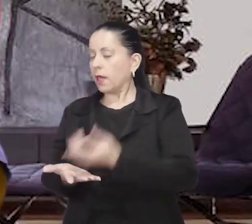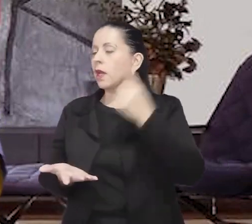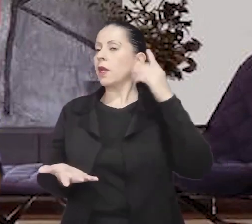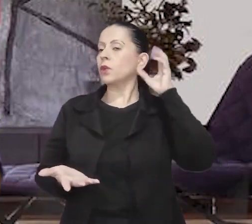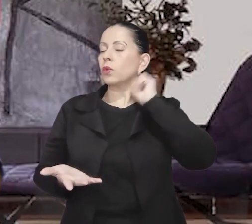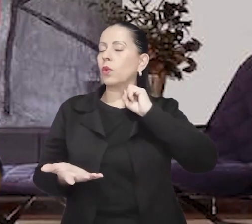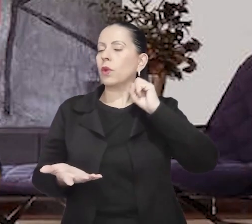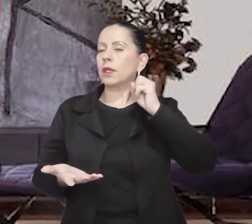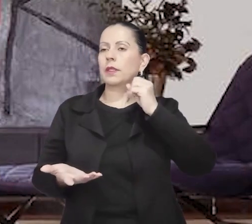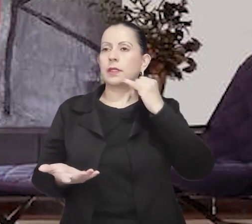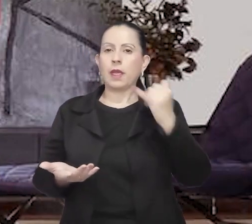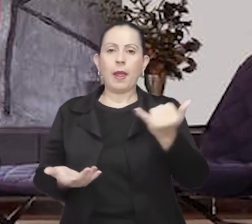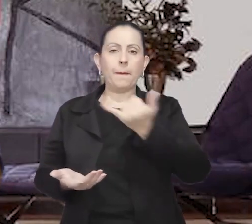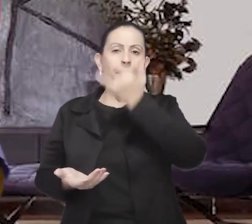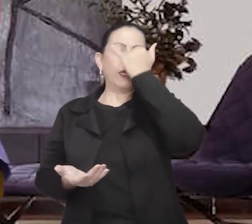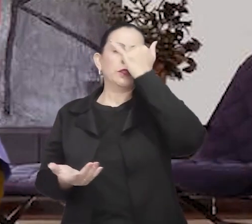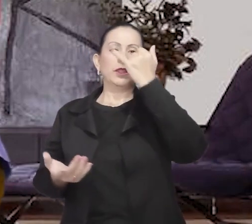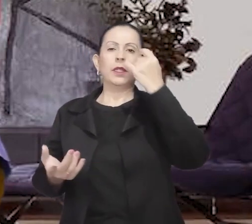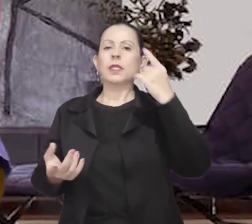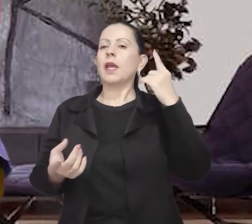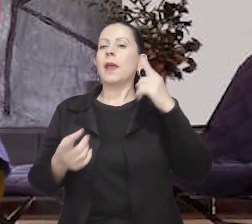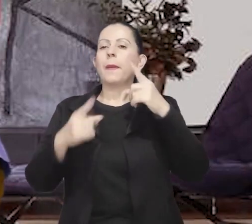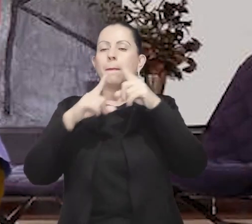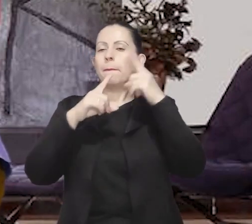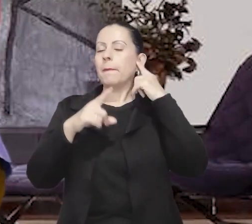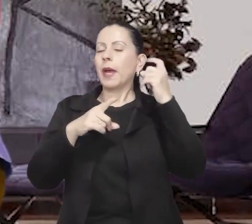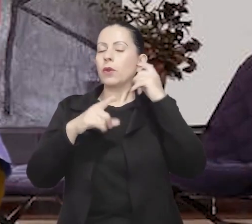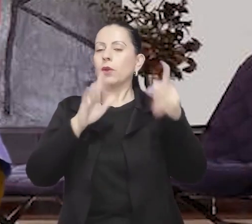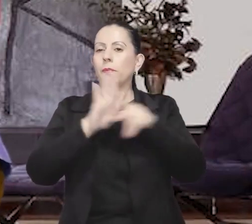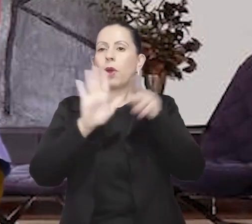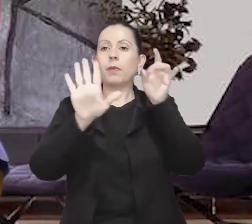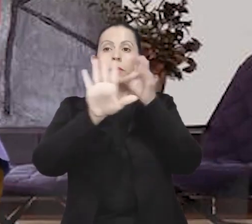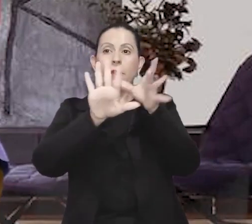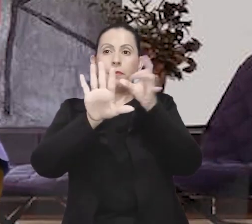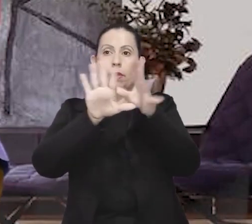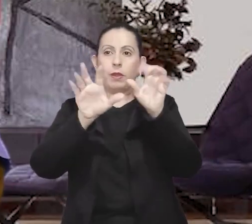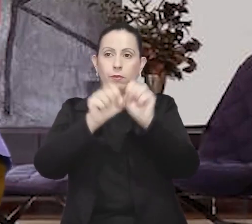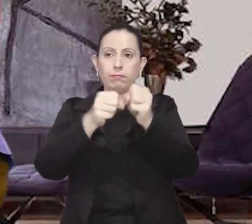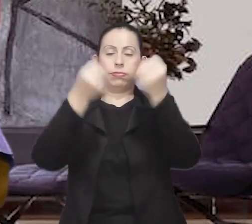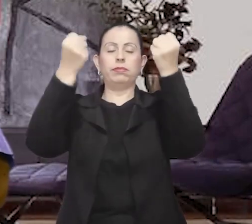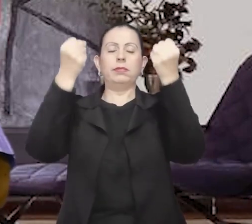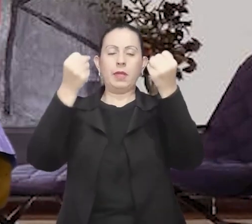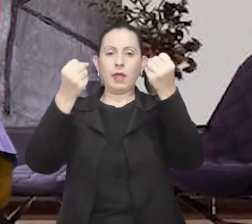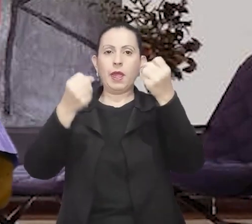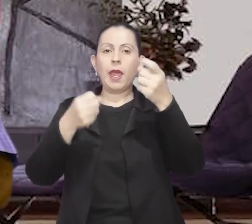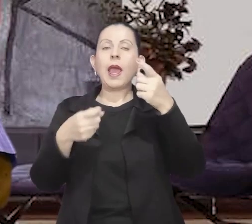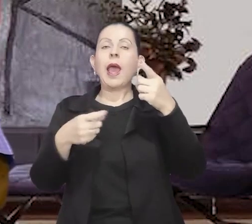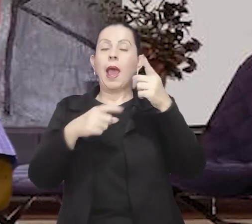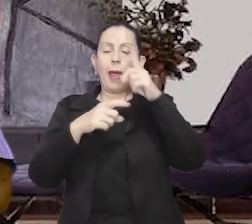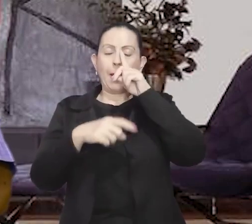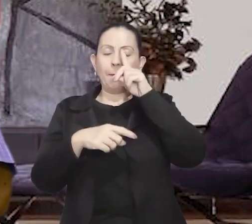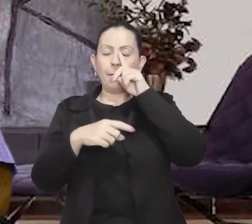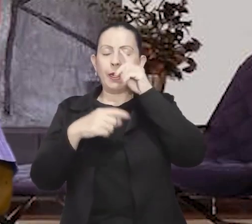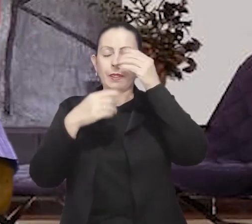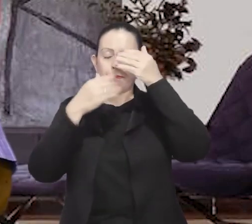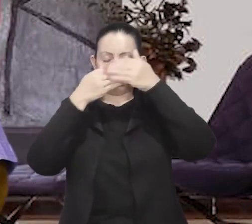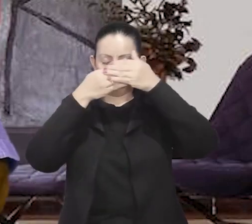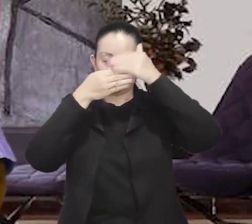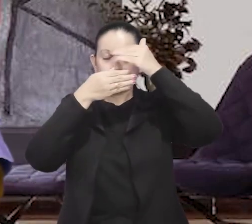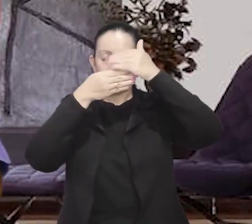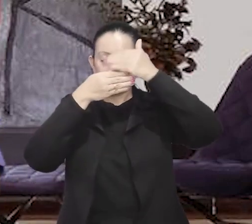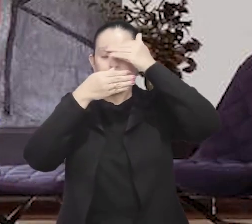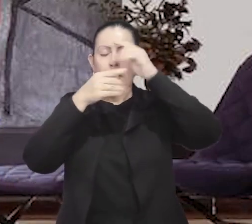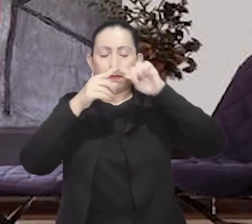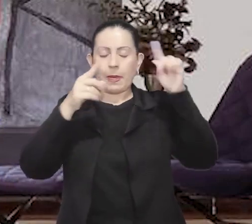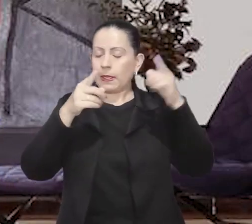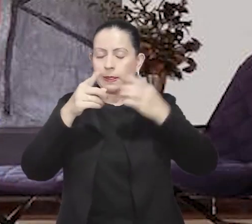em que o pacote de pipocas cai no chão, escuta-se uma batida forte e vidros se estilhaçando. A